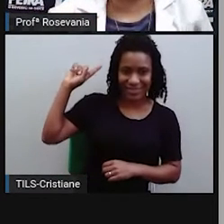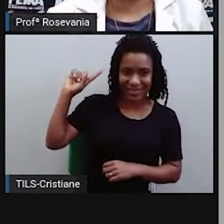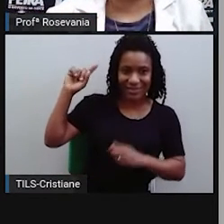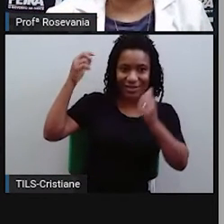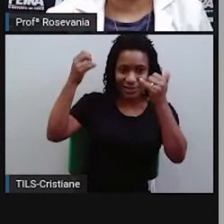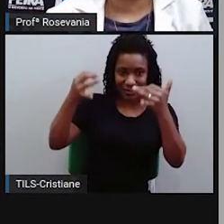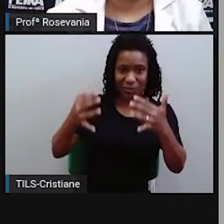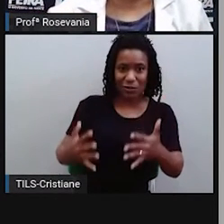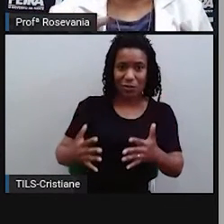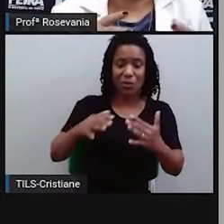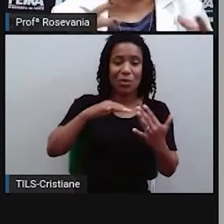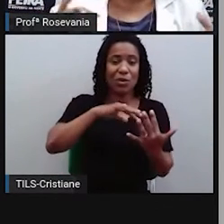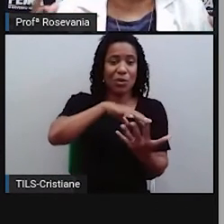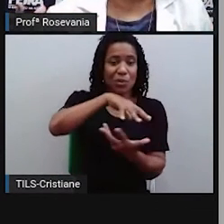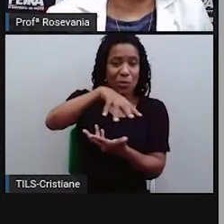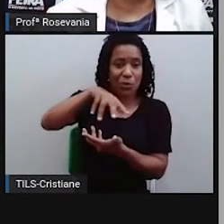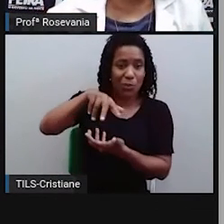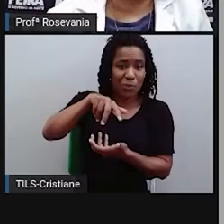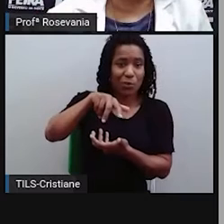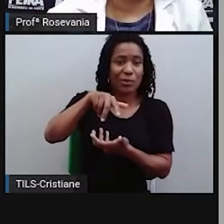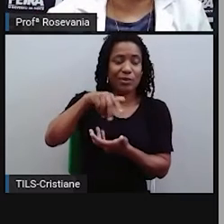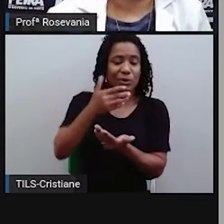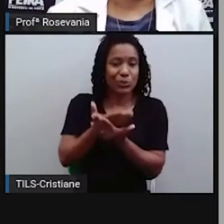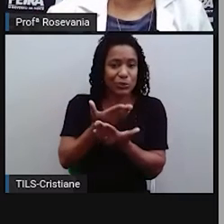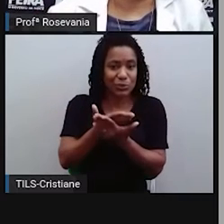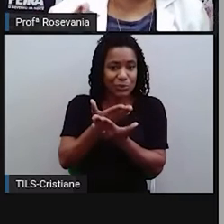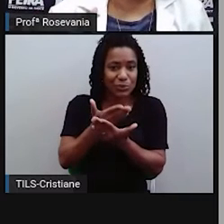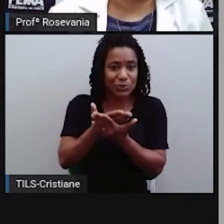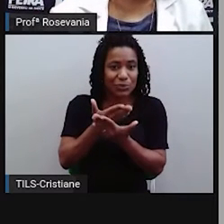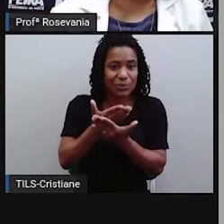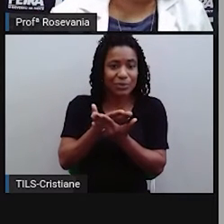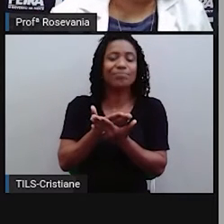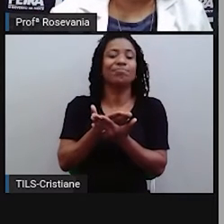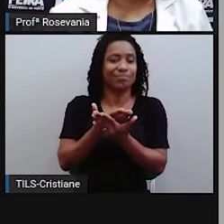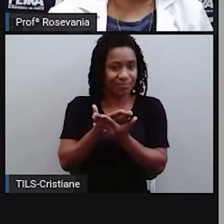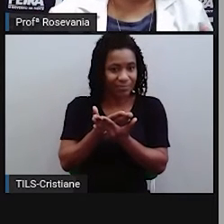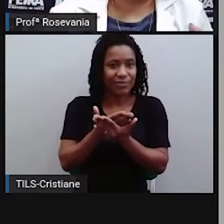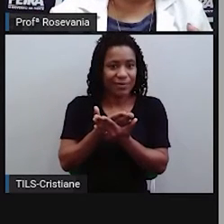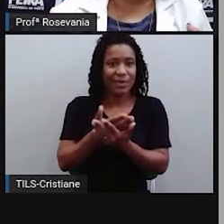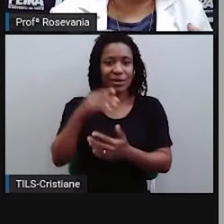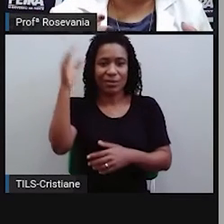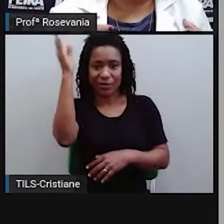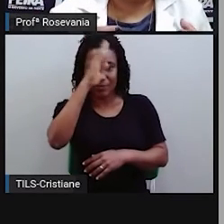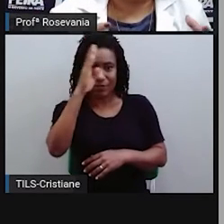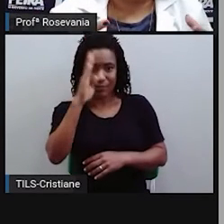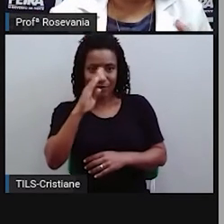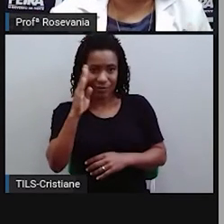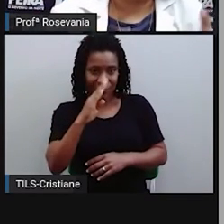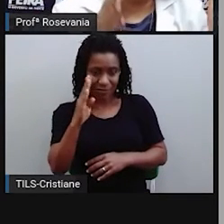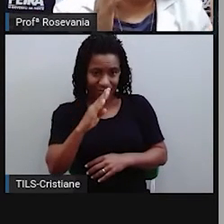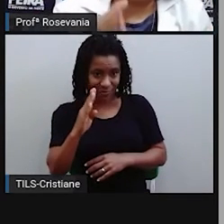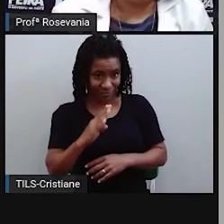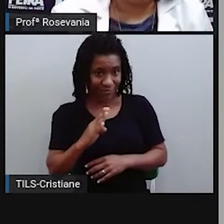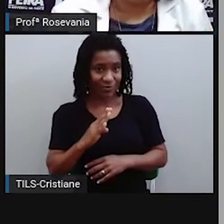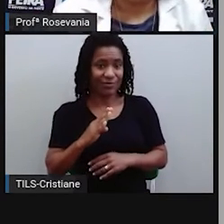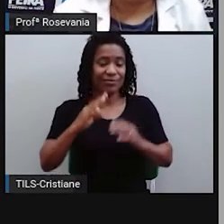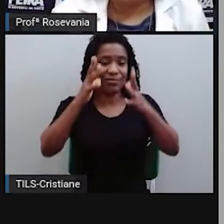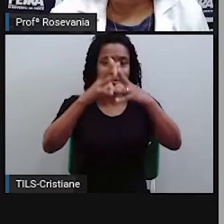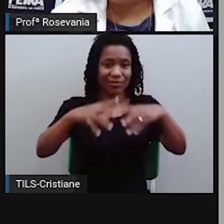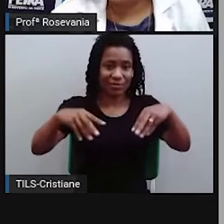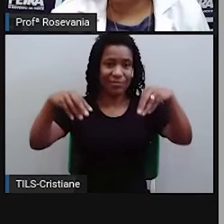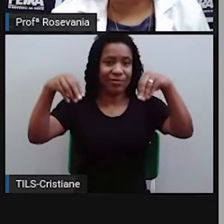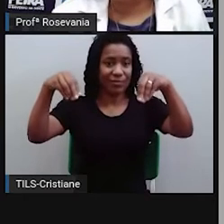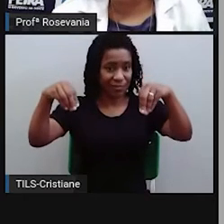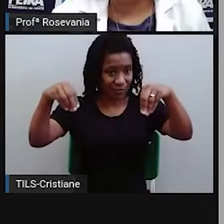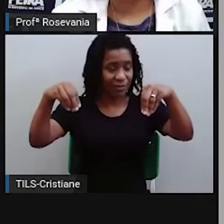a gente chegou até a conclusão de que o território brasileiro deveria voltar, né? Ou deveria voltar a ter aquele número de fuso